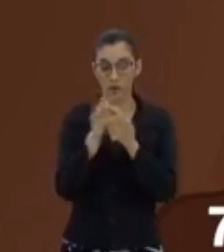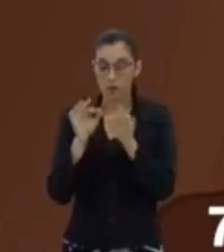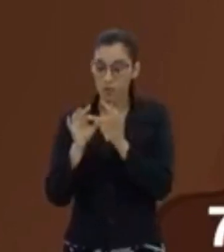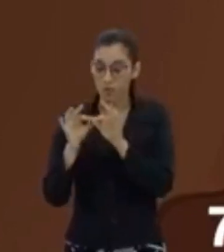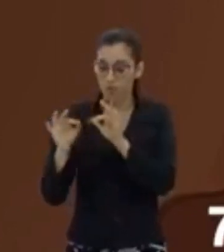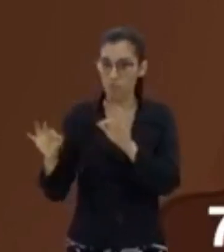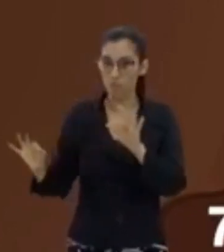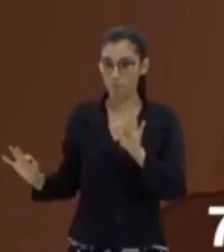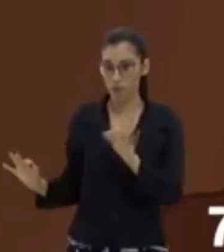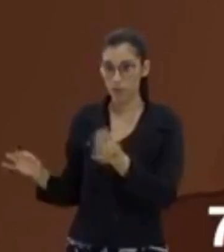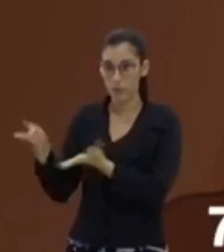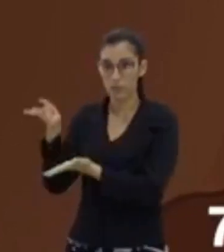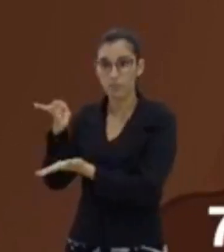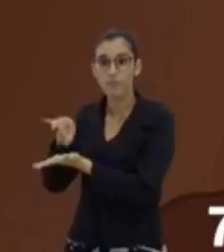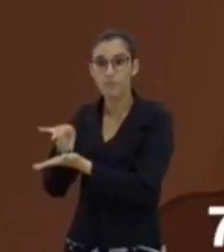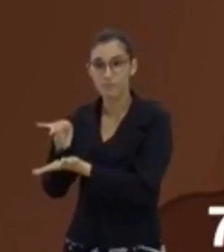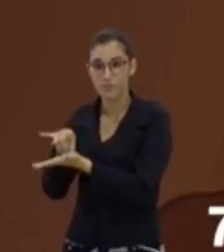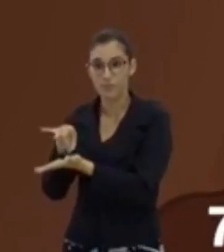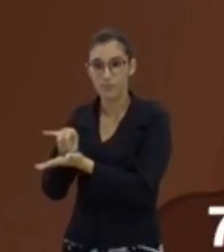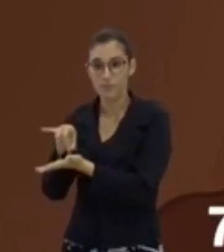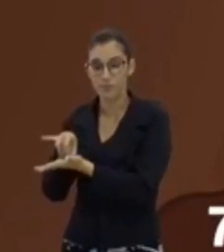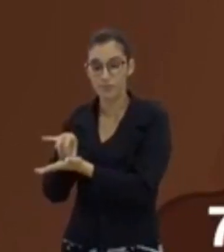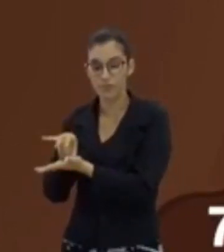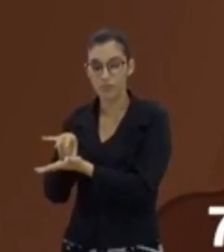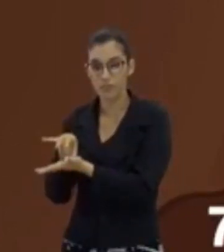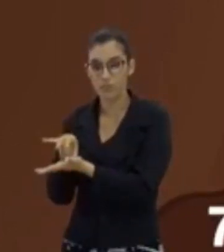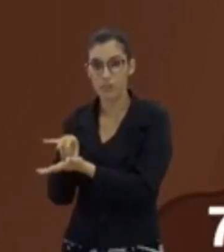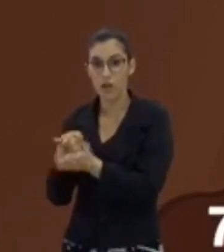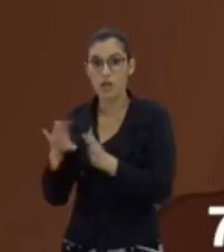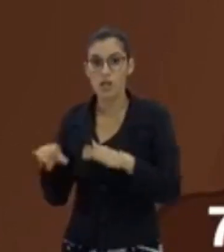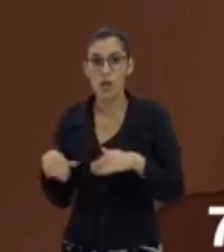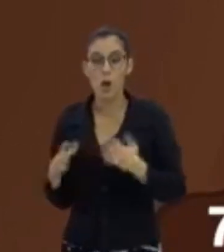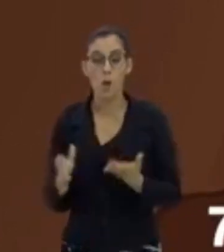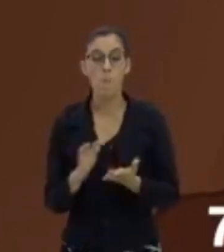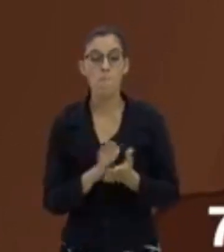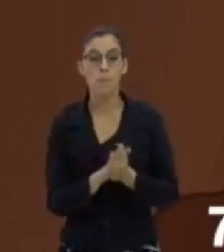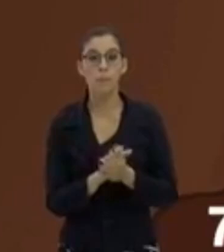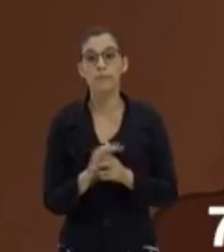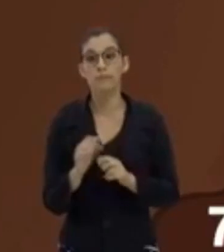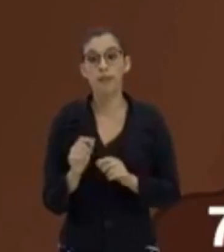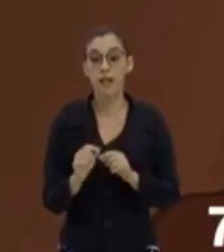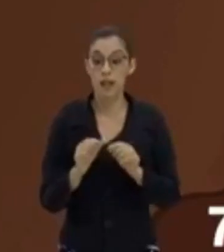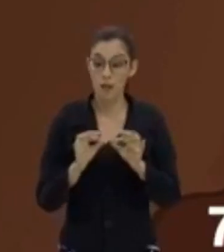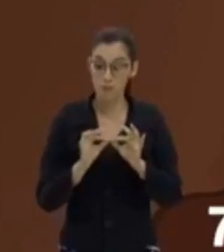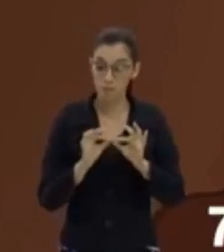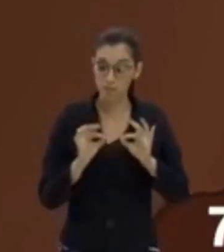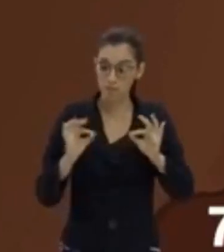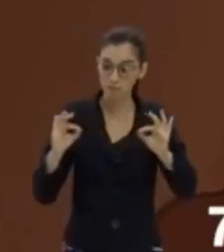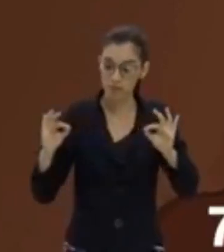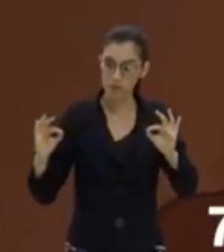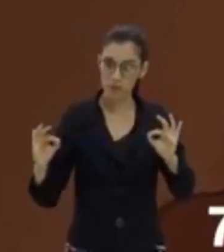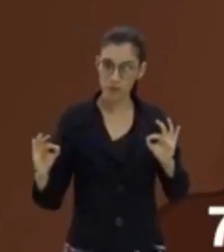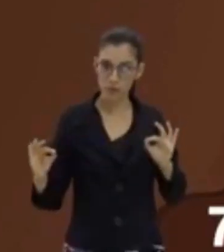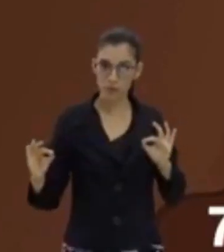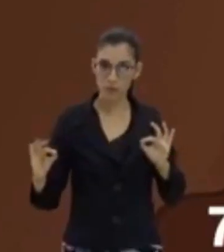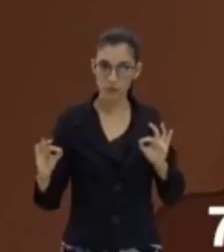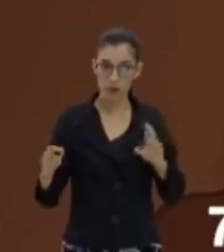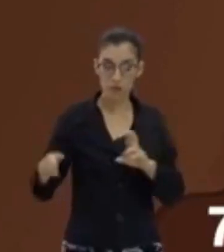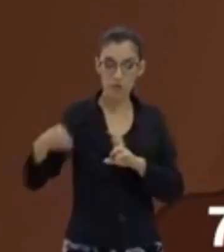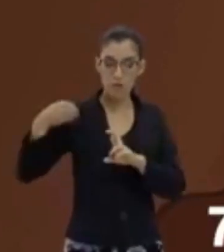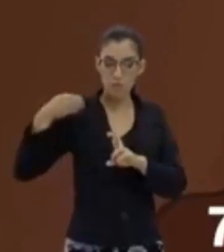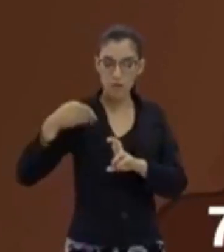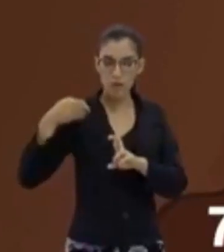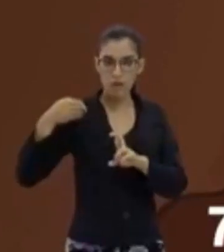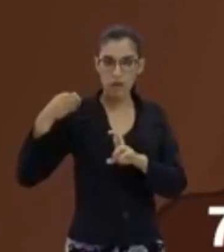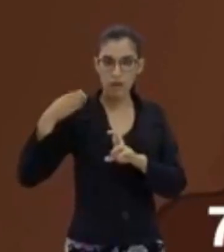de Dzão. Ou, em outras palavras, a escala é a distância entre o representado e o real.